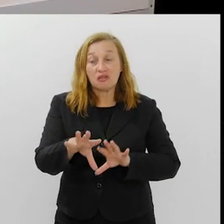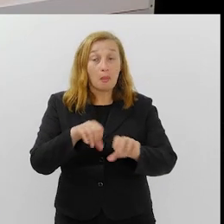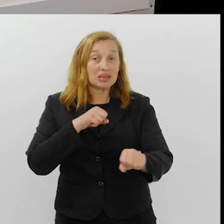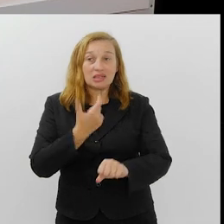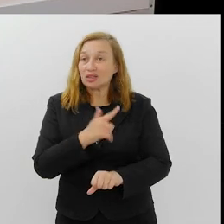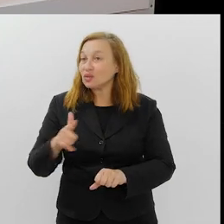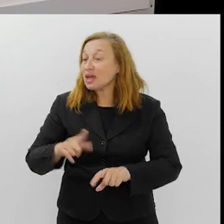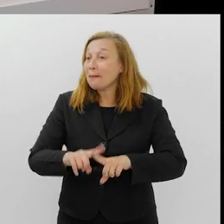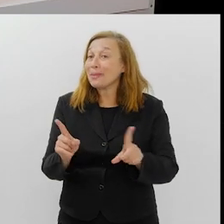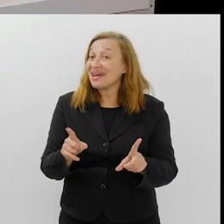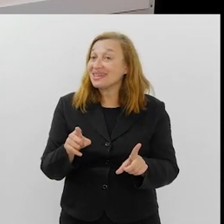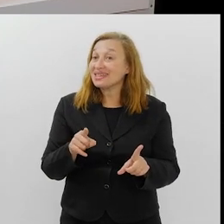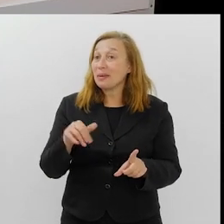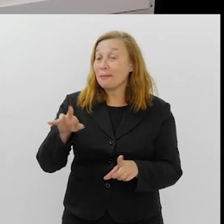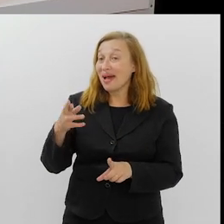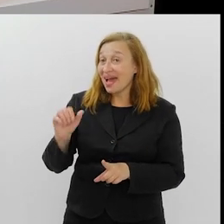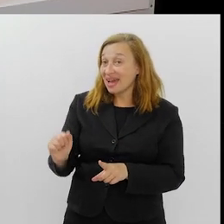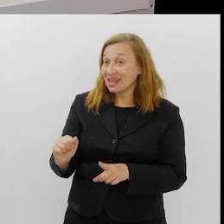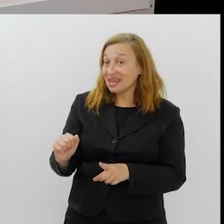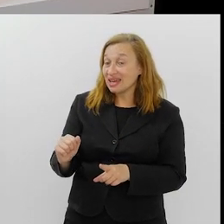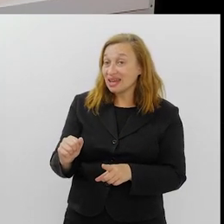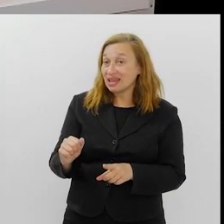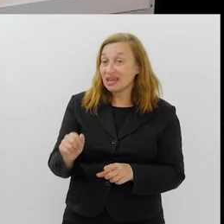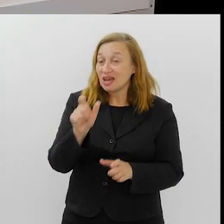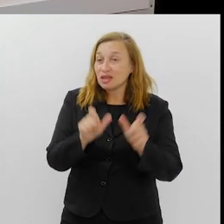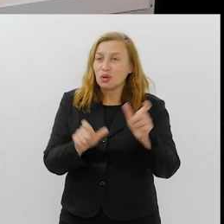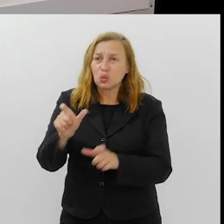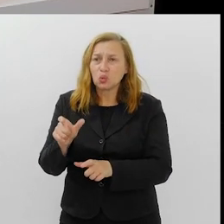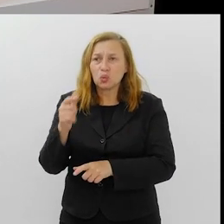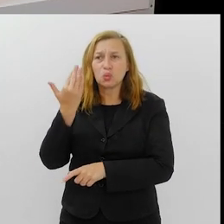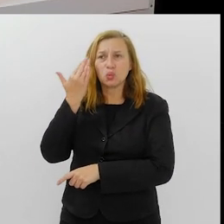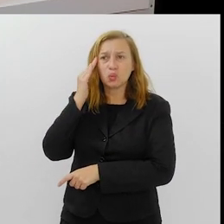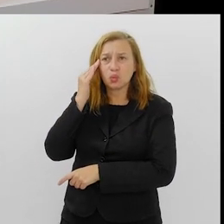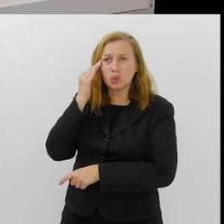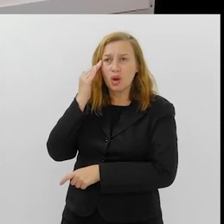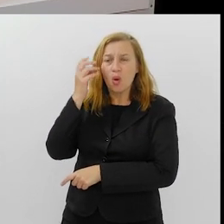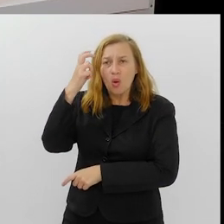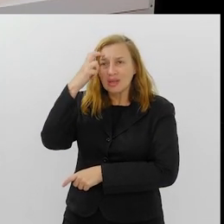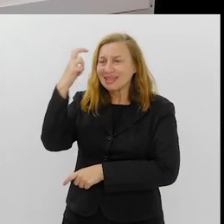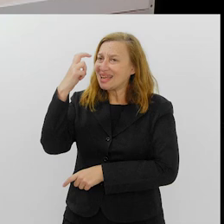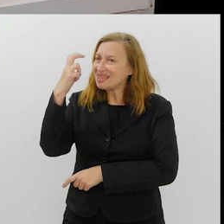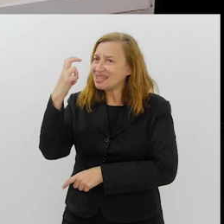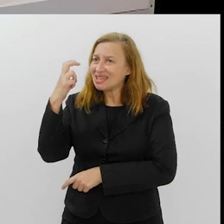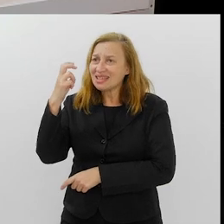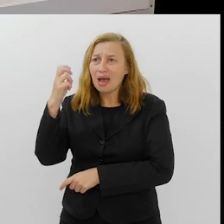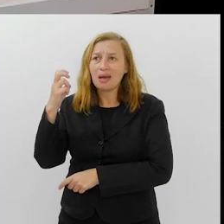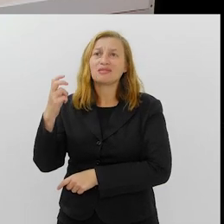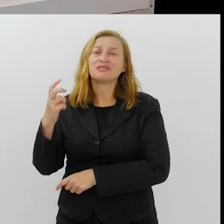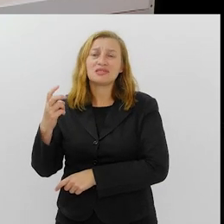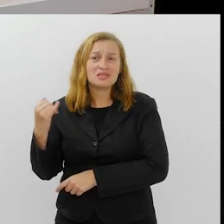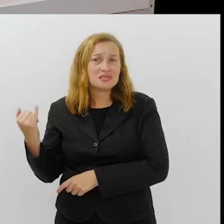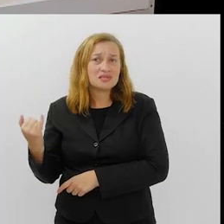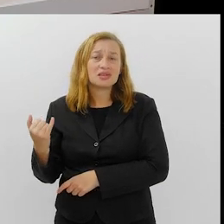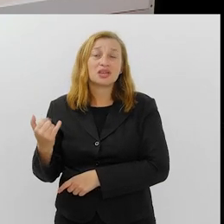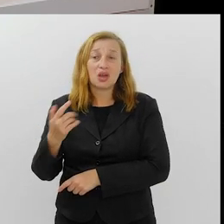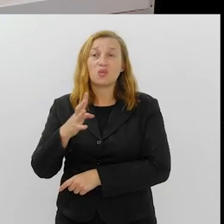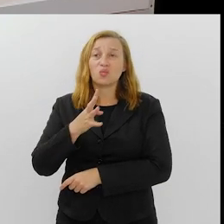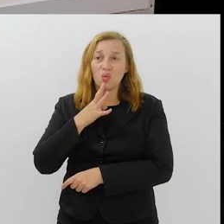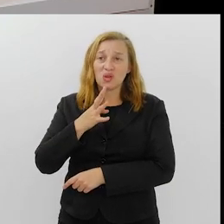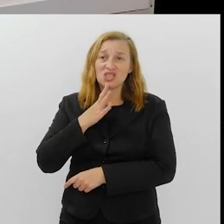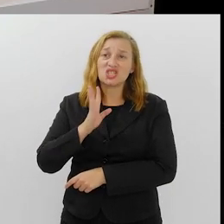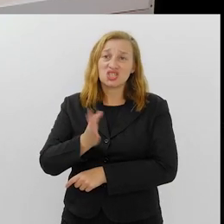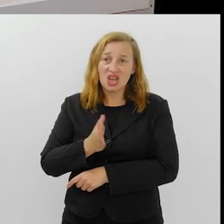formal, né? Mas a Maria Helena, ela era uma das pessoas com raciocínio e com inteligência, às mais brilhantes que eu conheci.